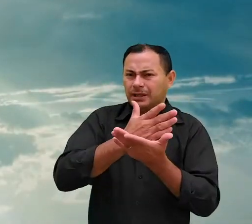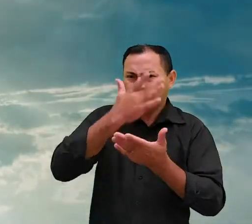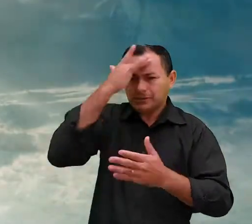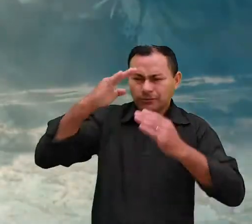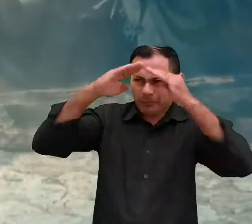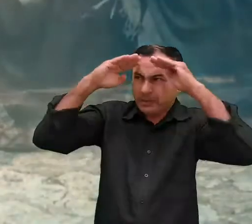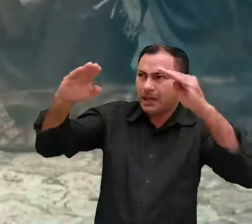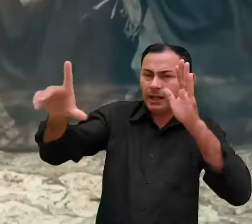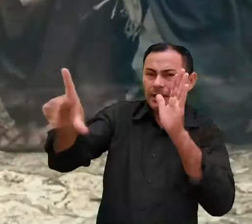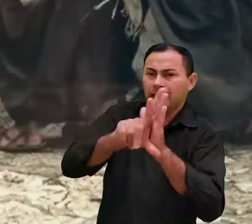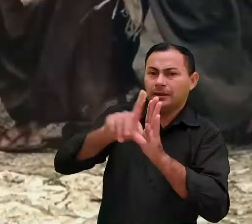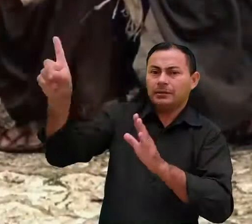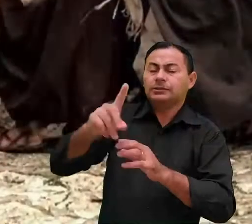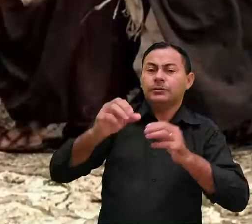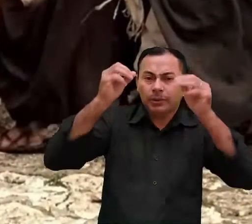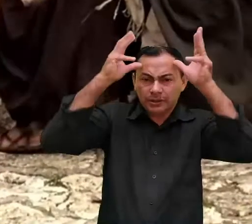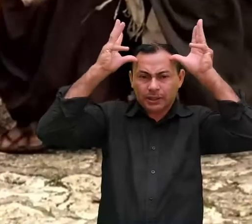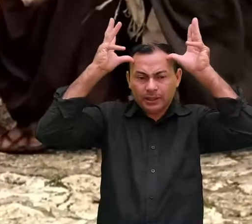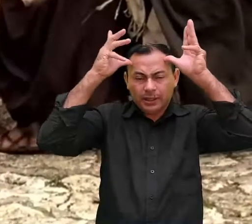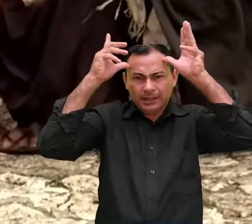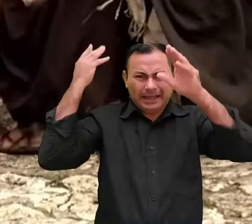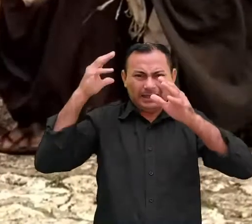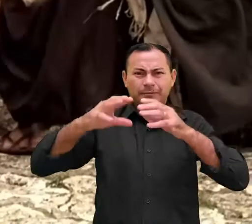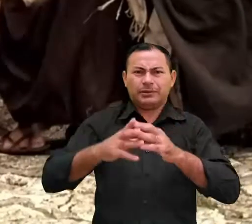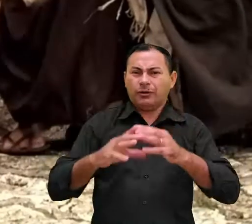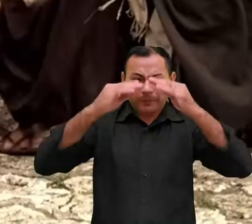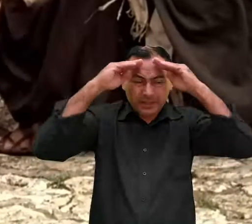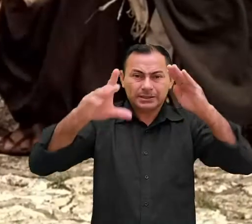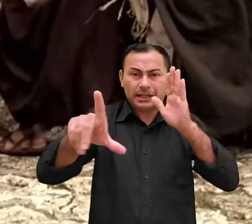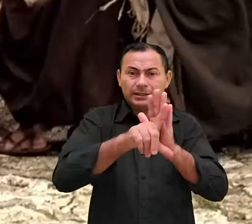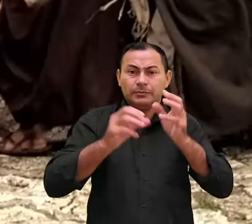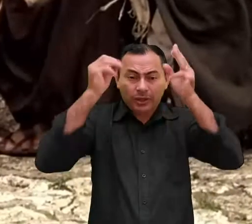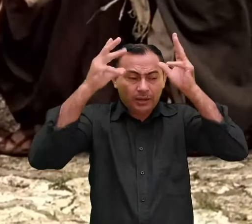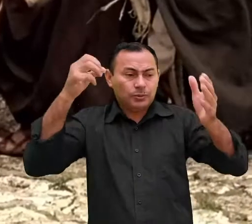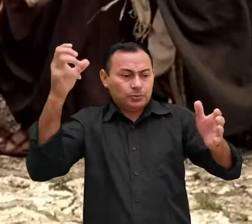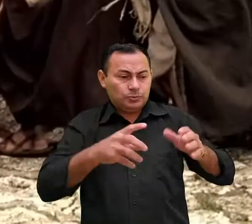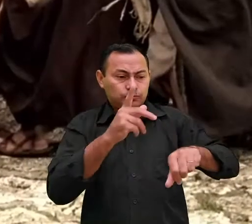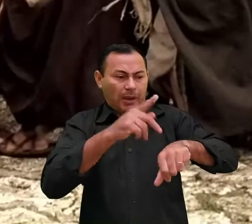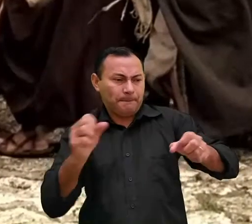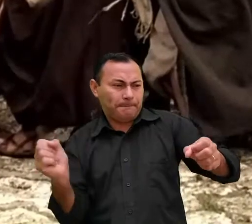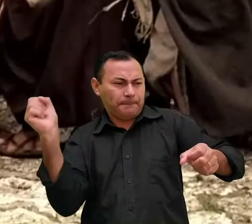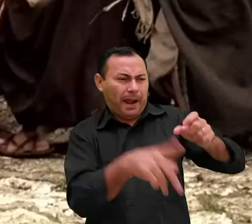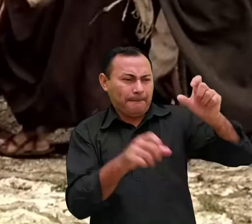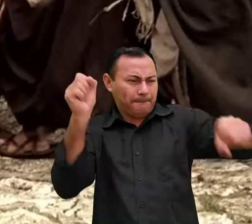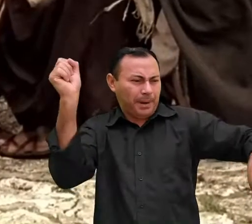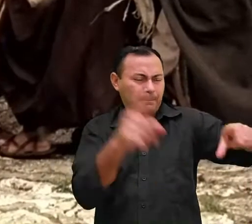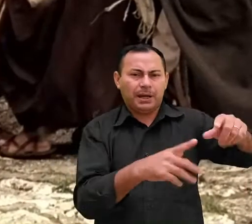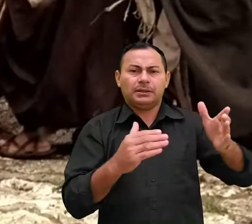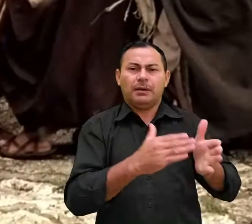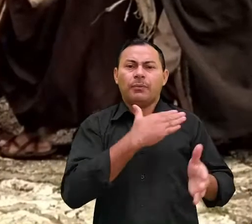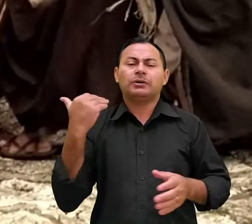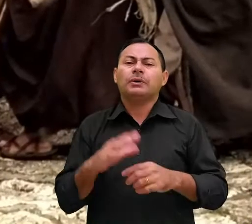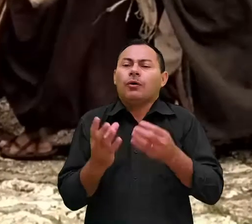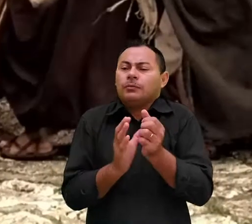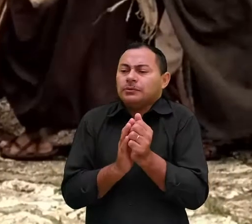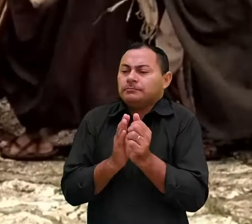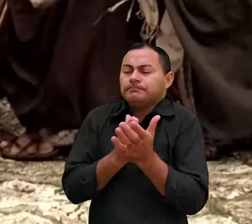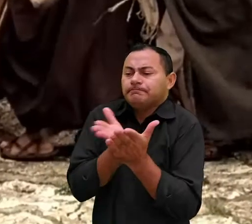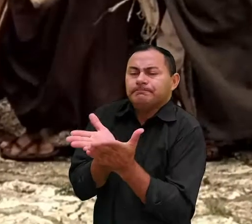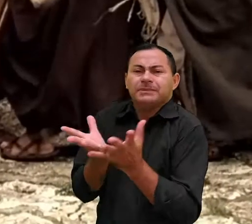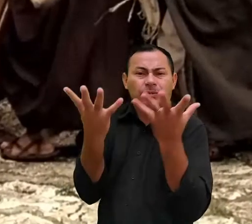desobedecesse a lei que veio através de Moisés era apedrejado até a morte Como você acha que pode escapar se